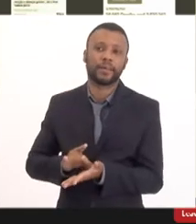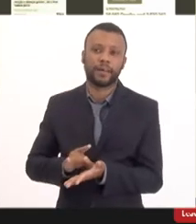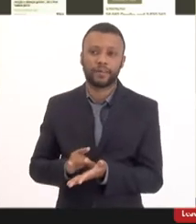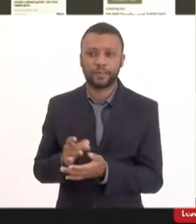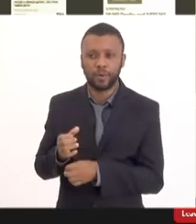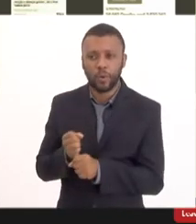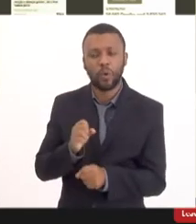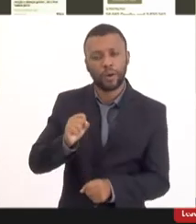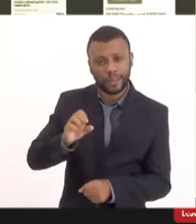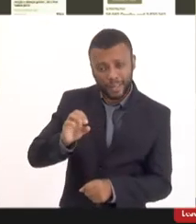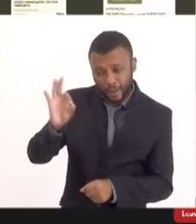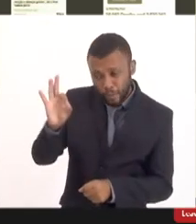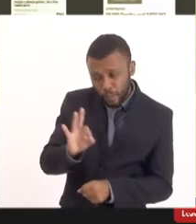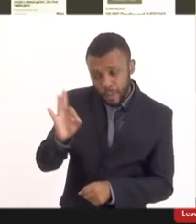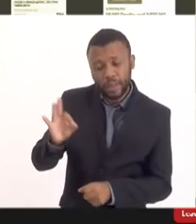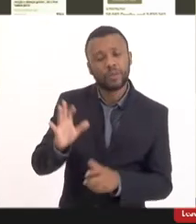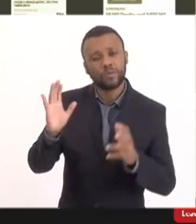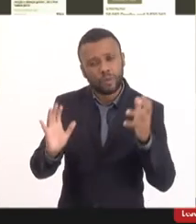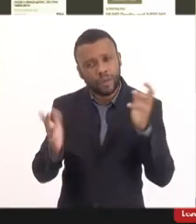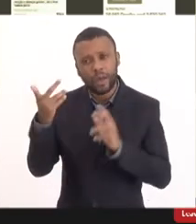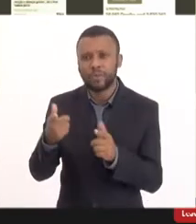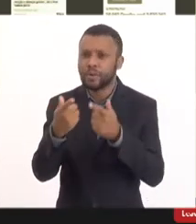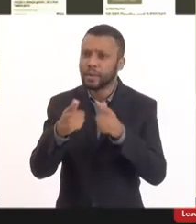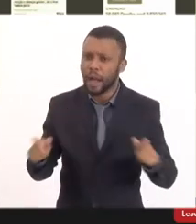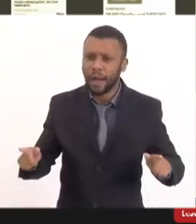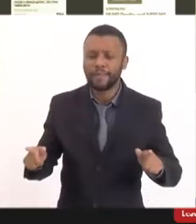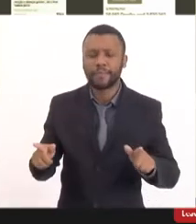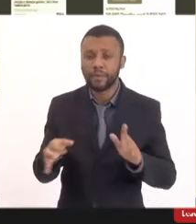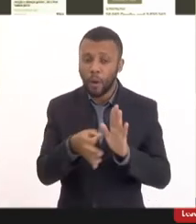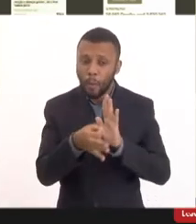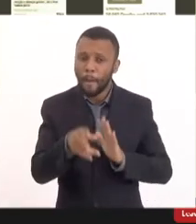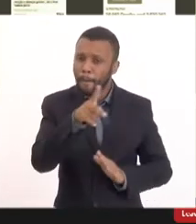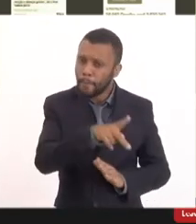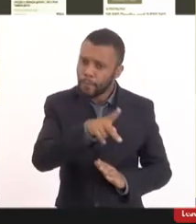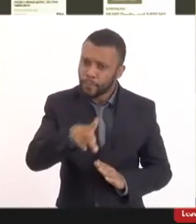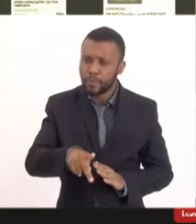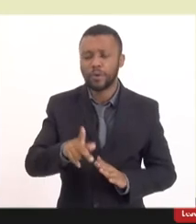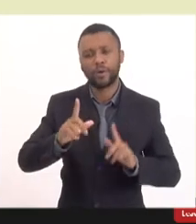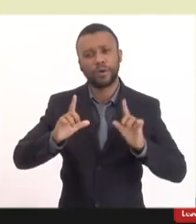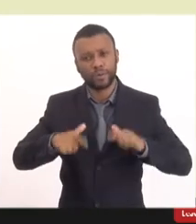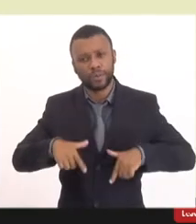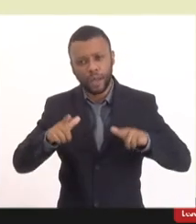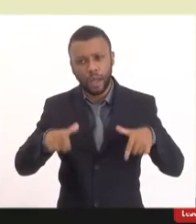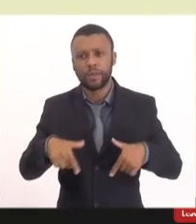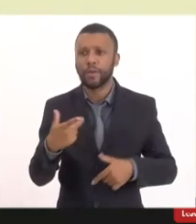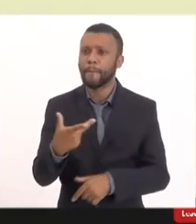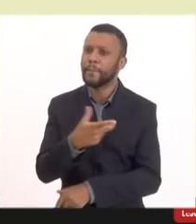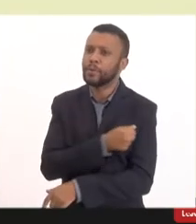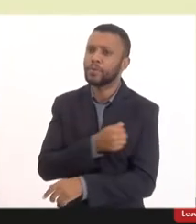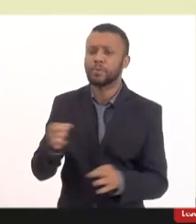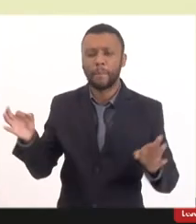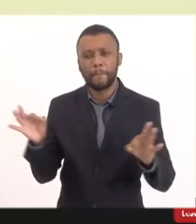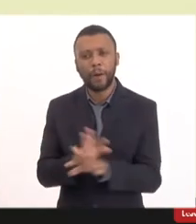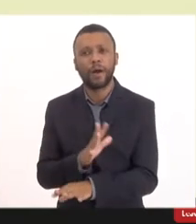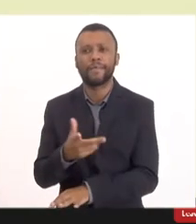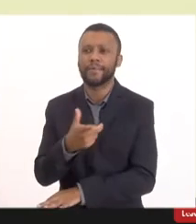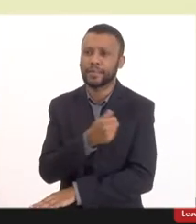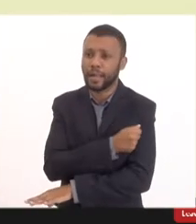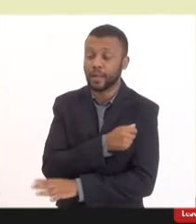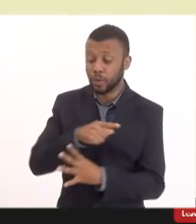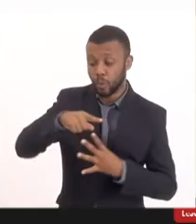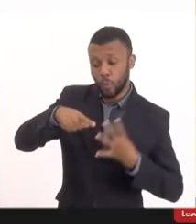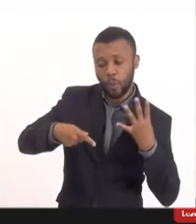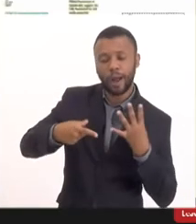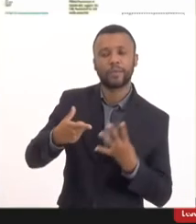casos graves de Covid hoje segundo o professor Yacov de Israel são pessoas vacinadas totalmente vacinadas inclusive com 4 doses